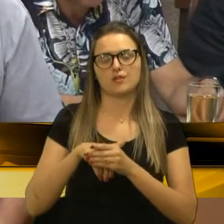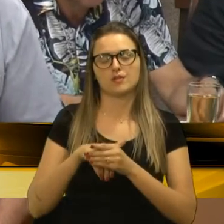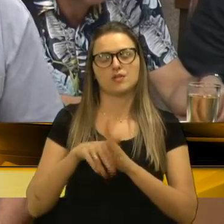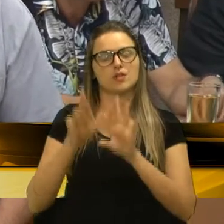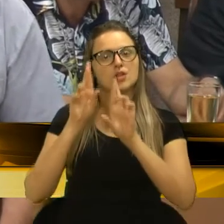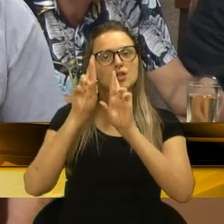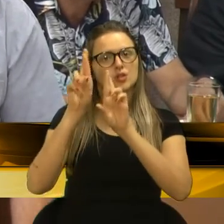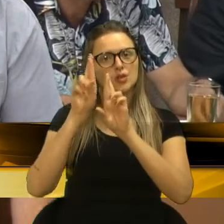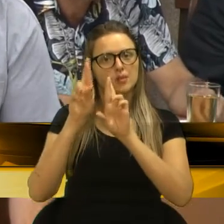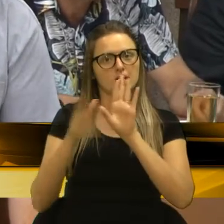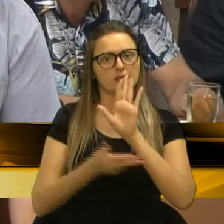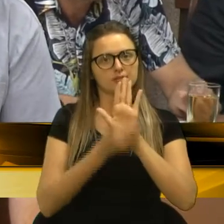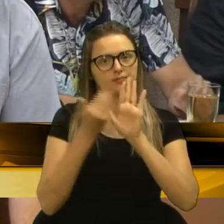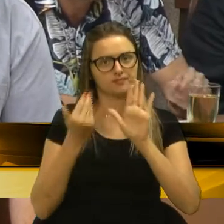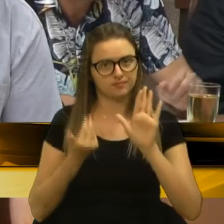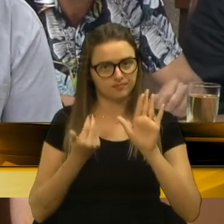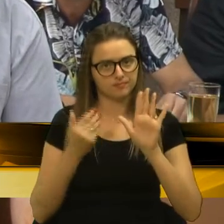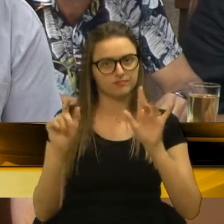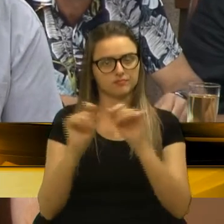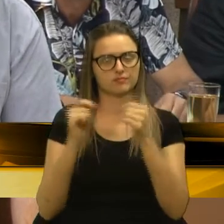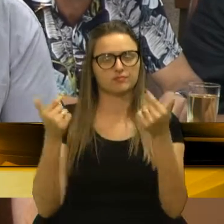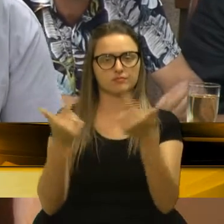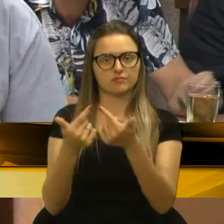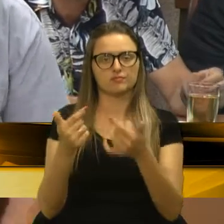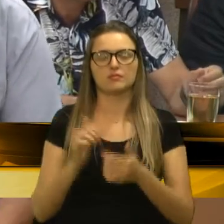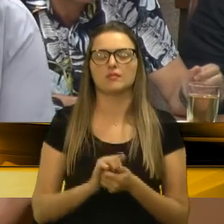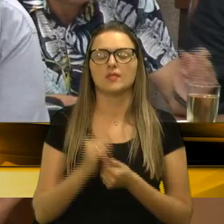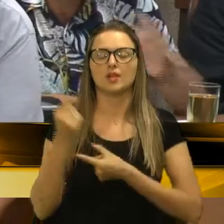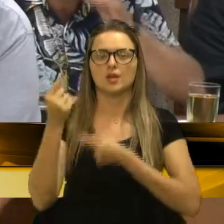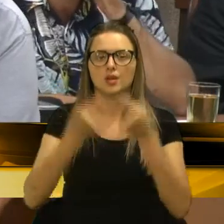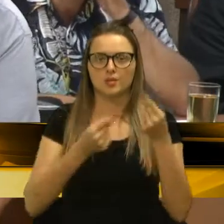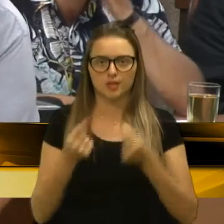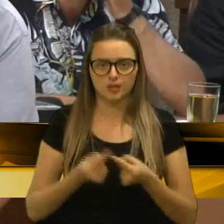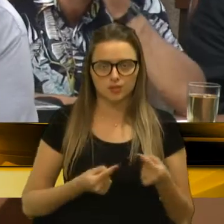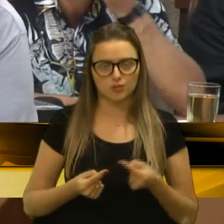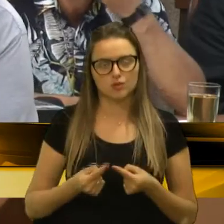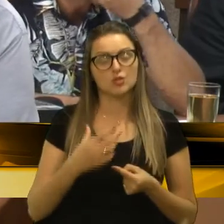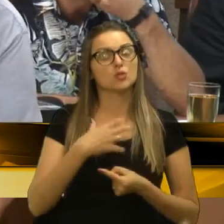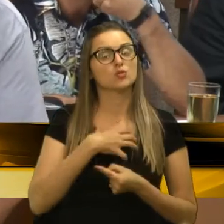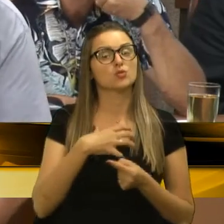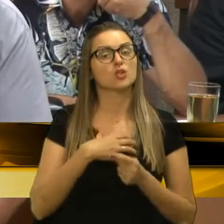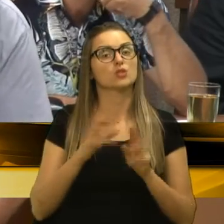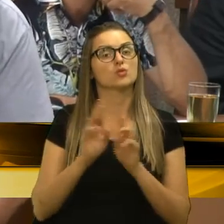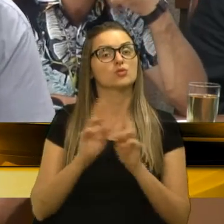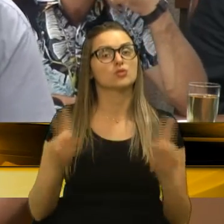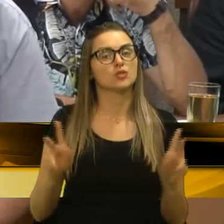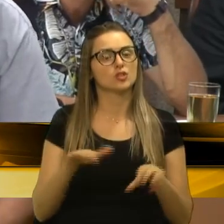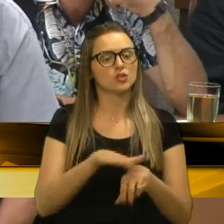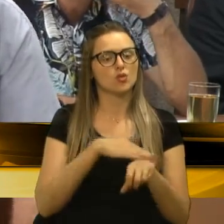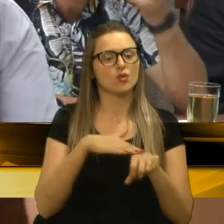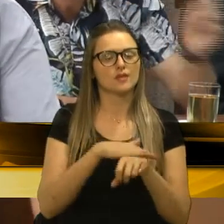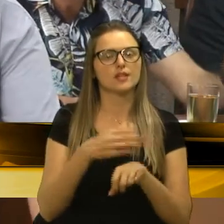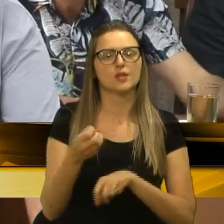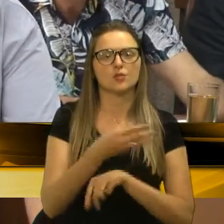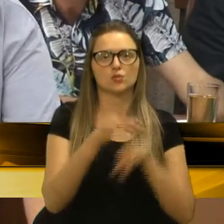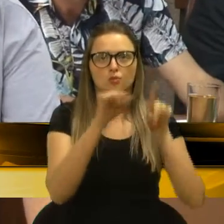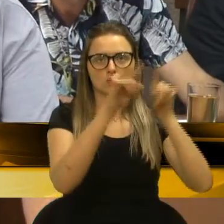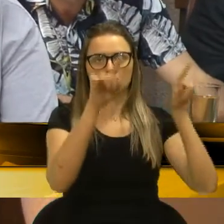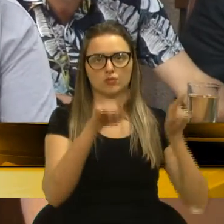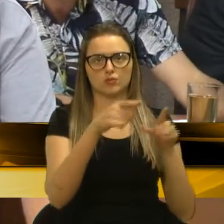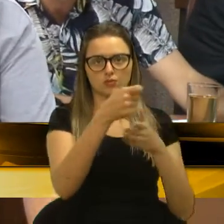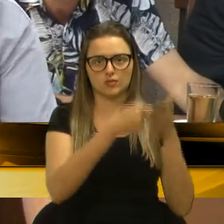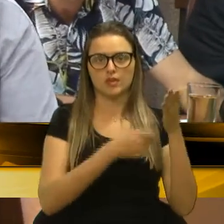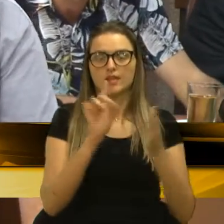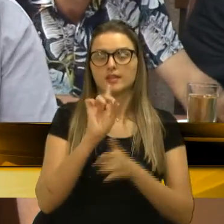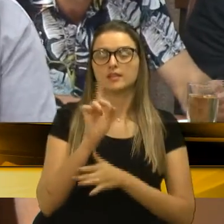esse pacote seja retirado da Assembleia, para se discutir de diferente, discutir com novos servidores, não com os